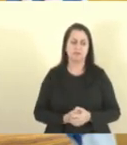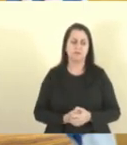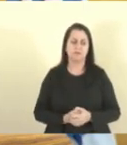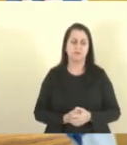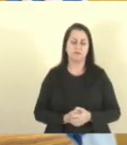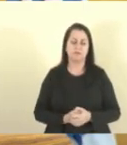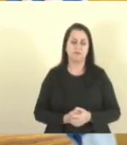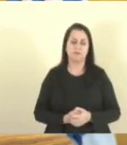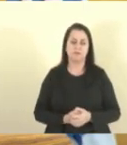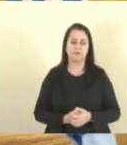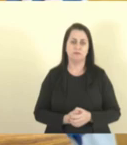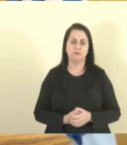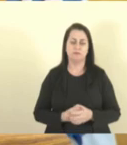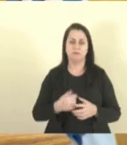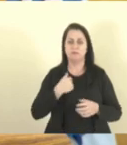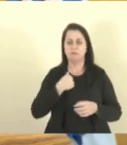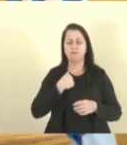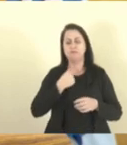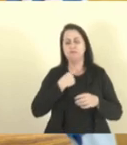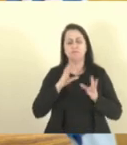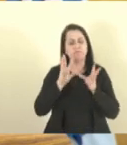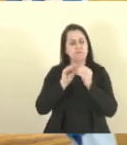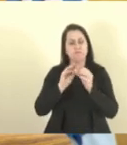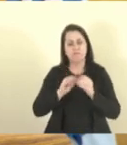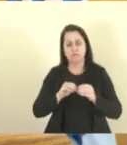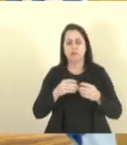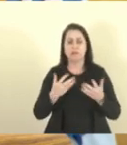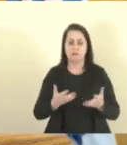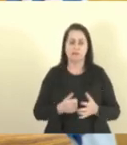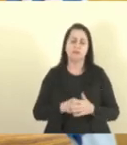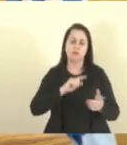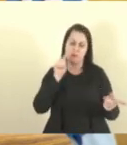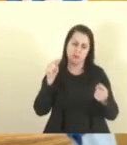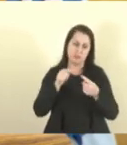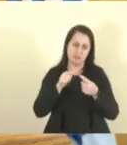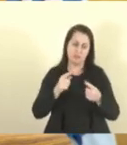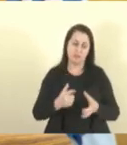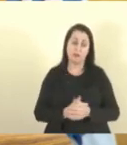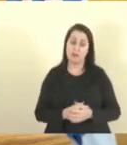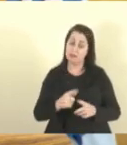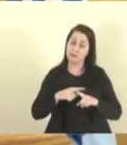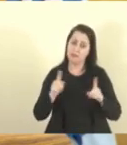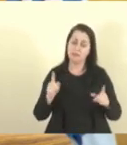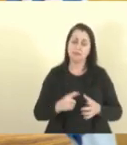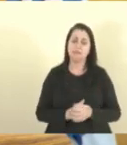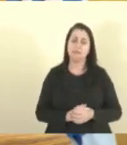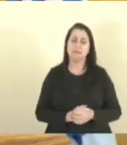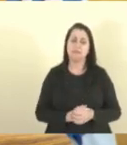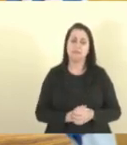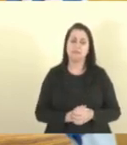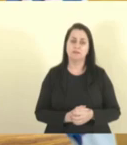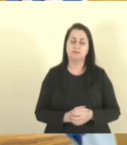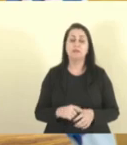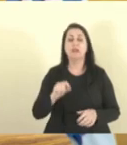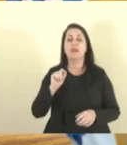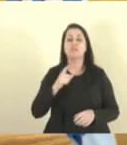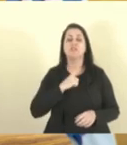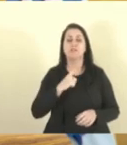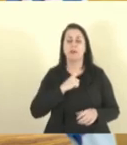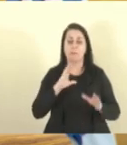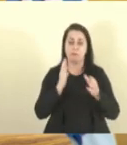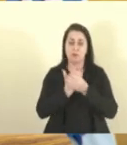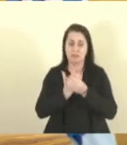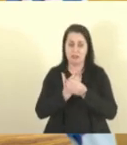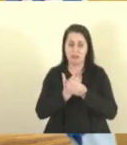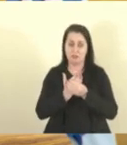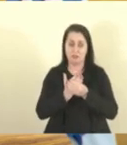assim, resolutivo, mas objetivo, mas, quem tiver com esse processo